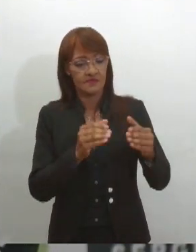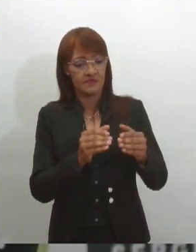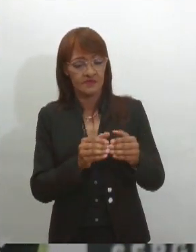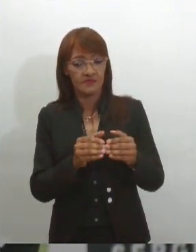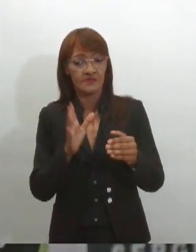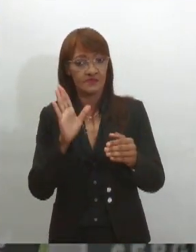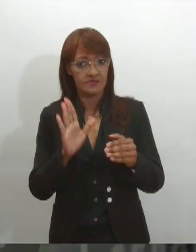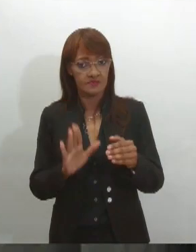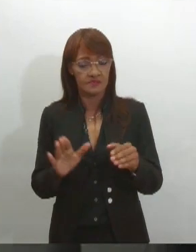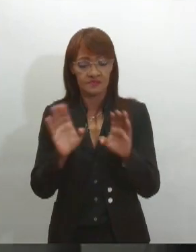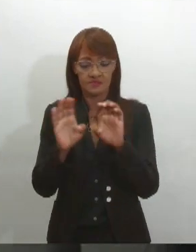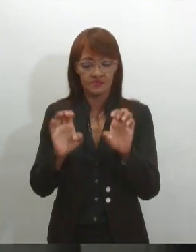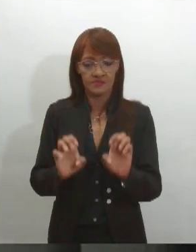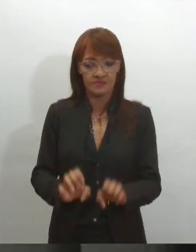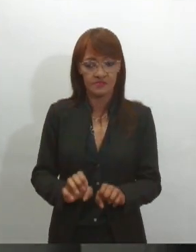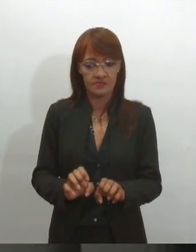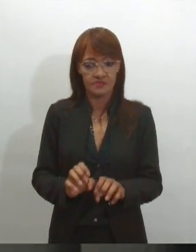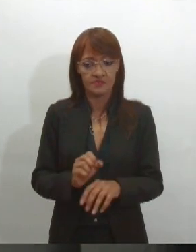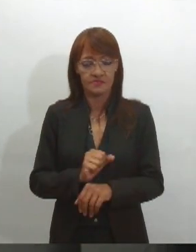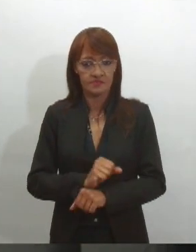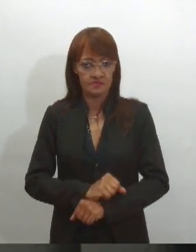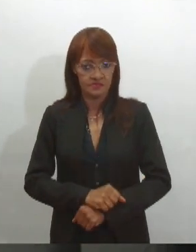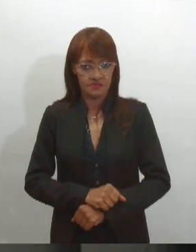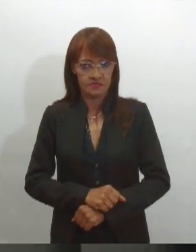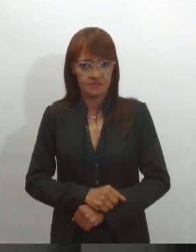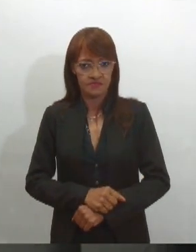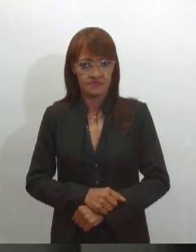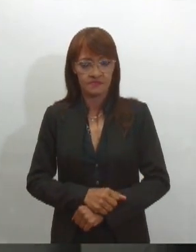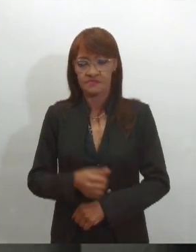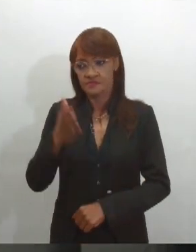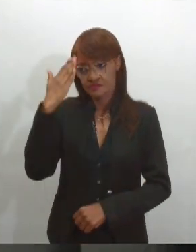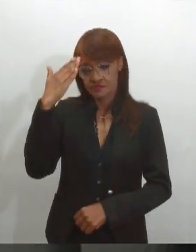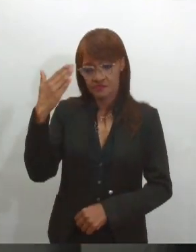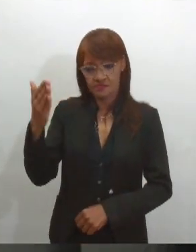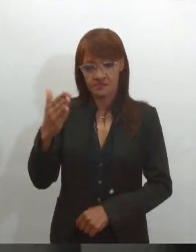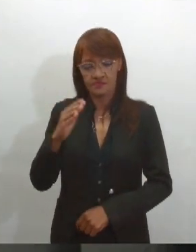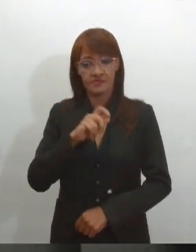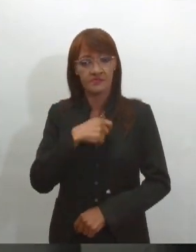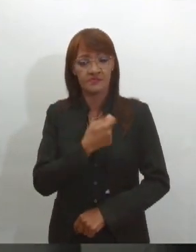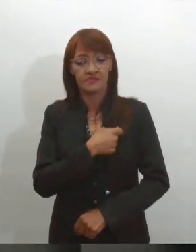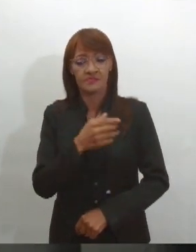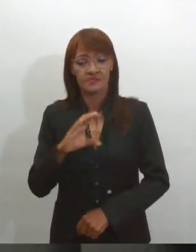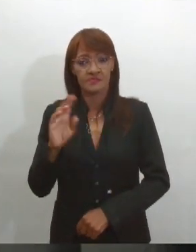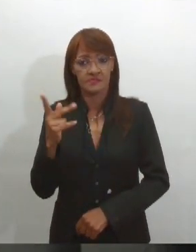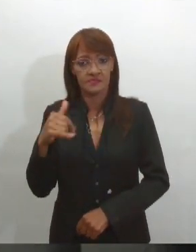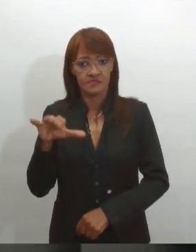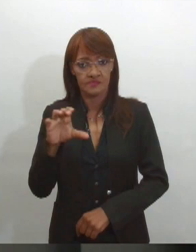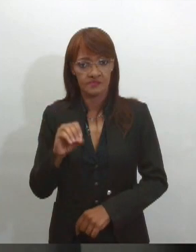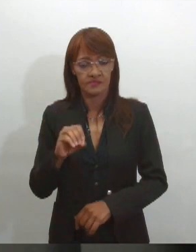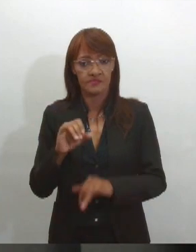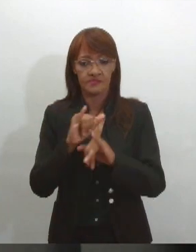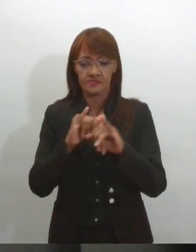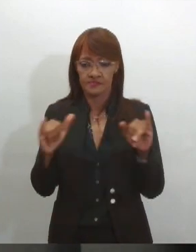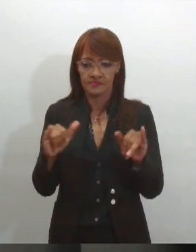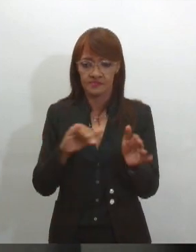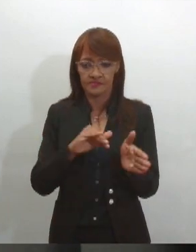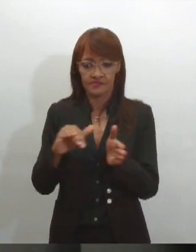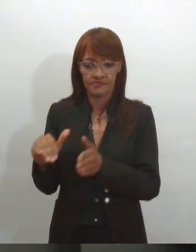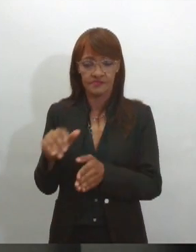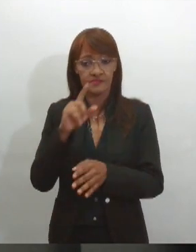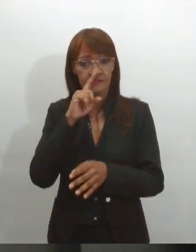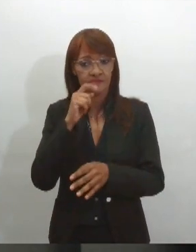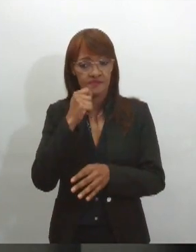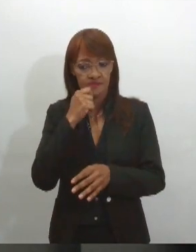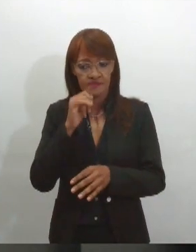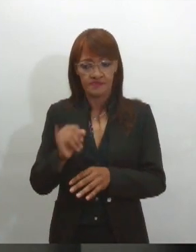resultado à população. Obrigado ao delegado Castro pelas informações. E olha, Aracaju registrou em janeiro o menor valor da